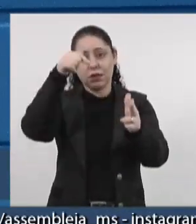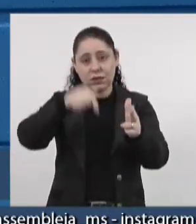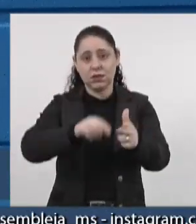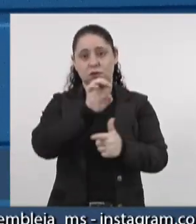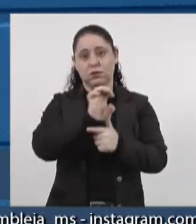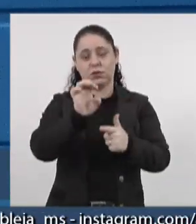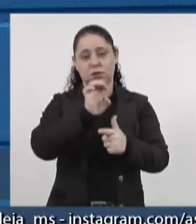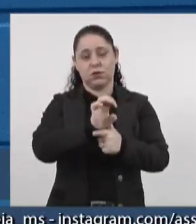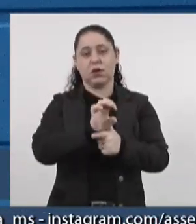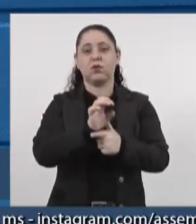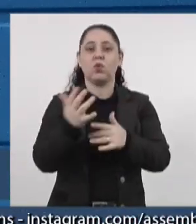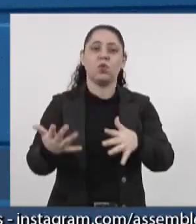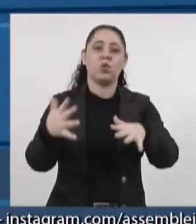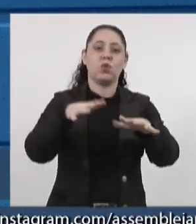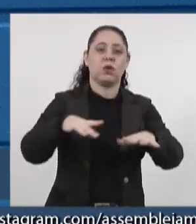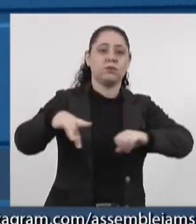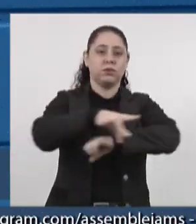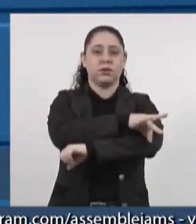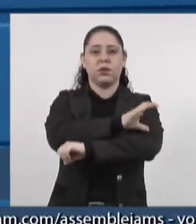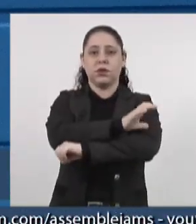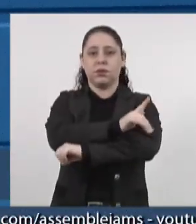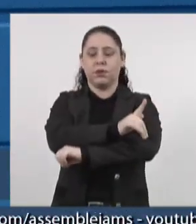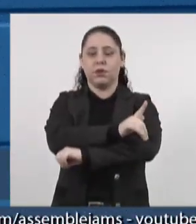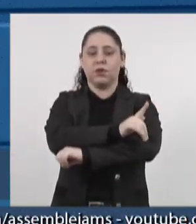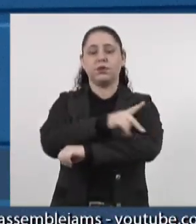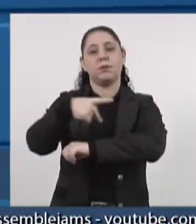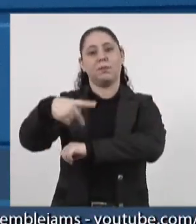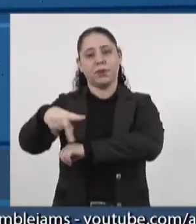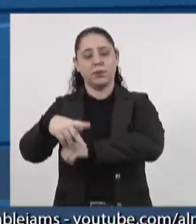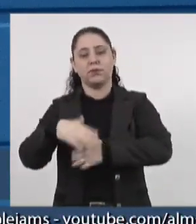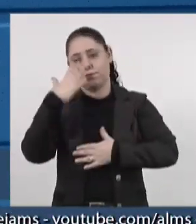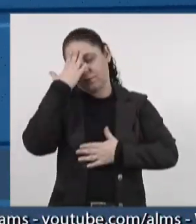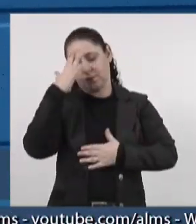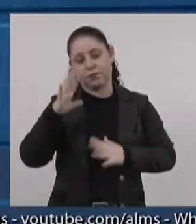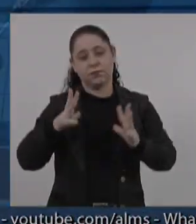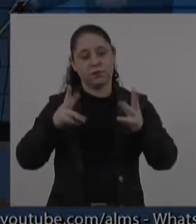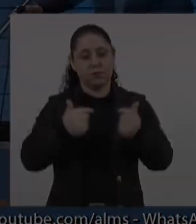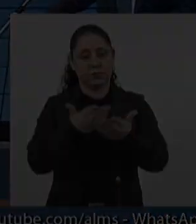Grosso do Sul, com a inclusão do trecho Campo Grande-Ponta Porã. Muito obrigado a todos.